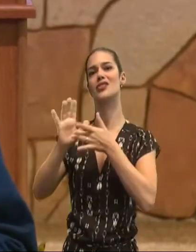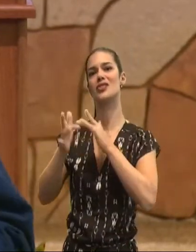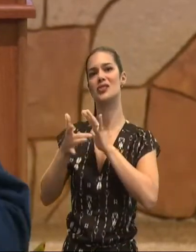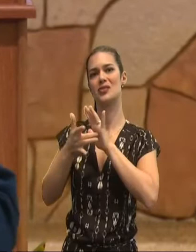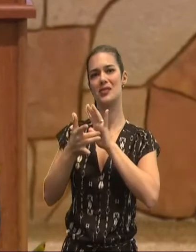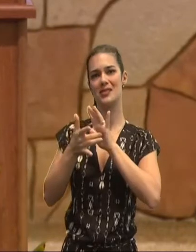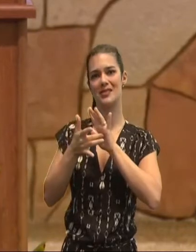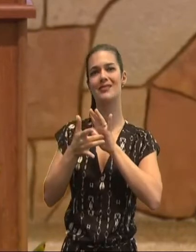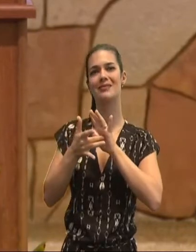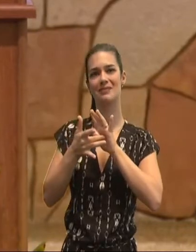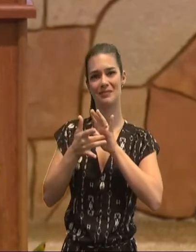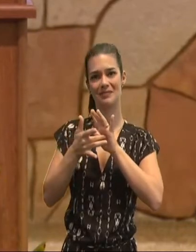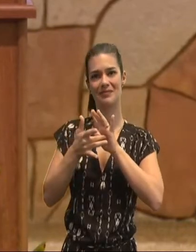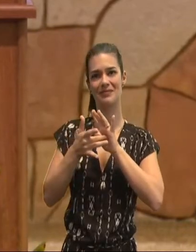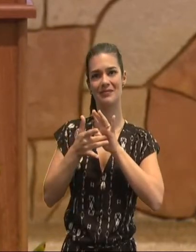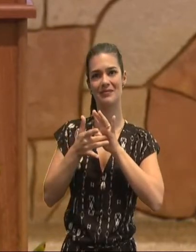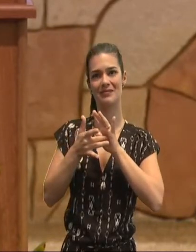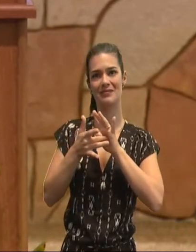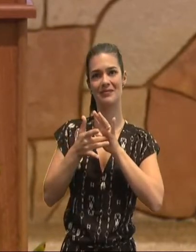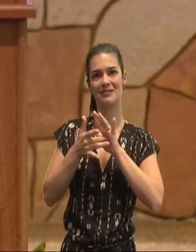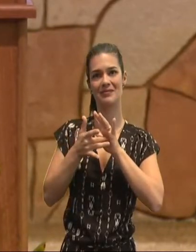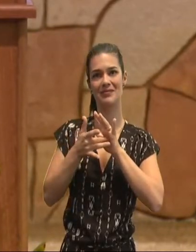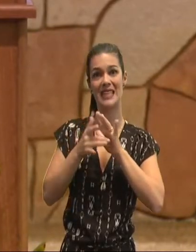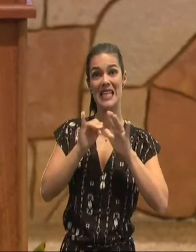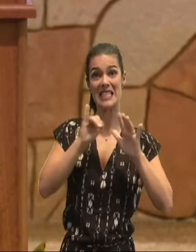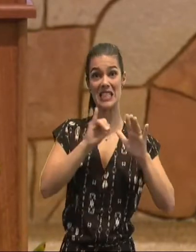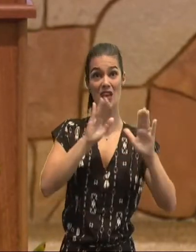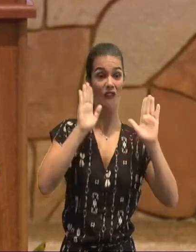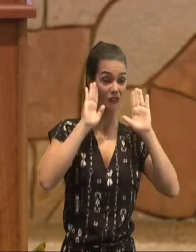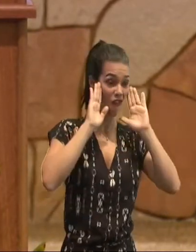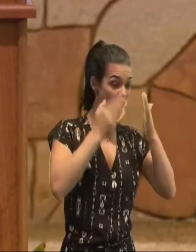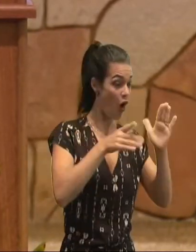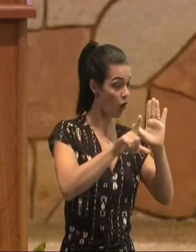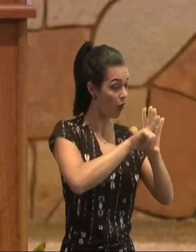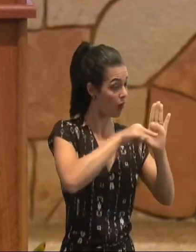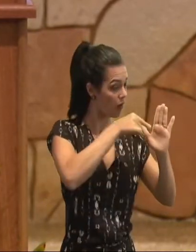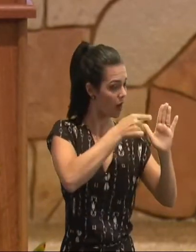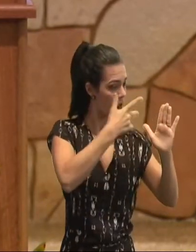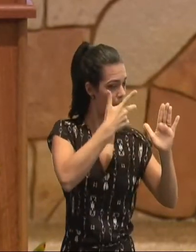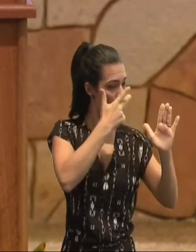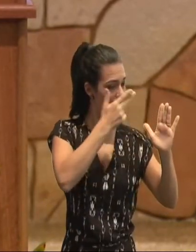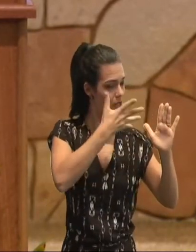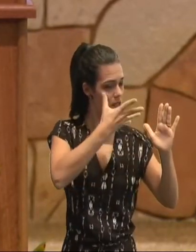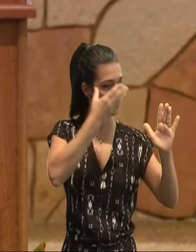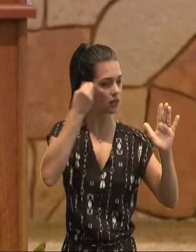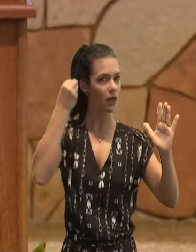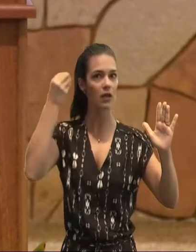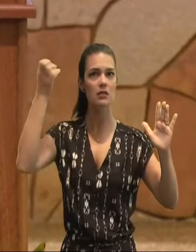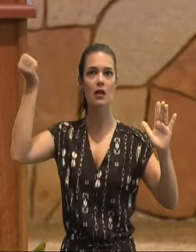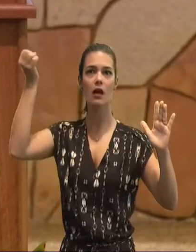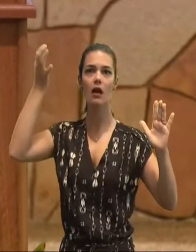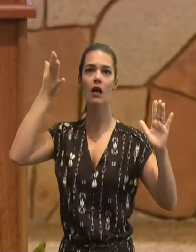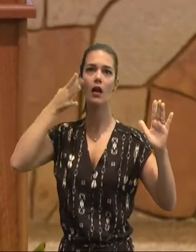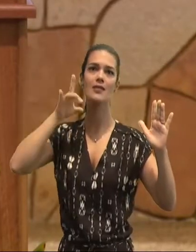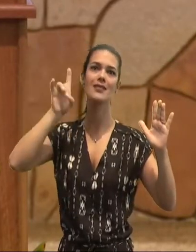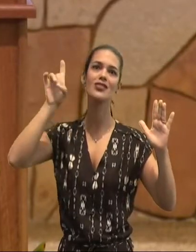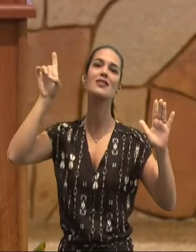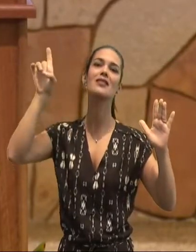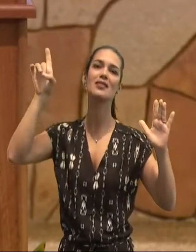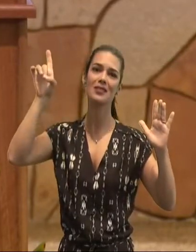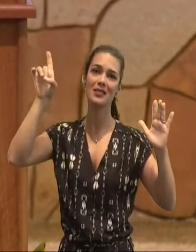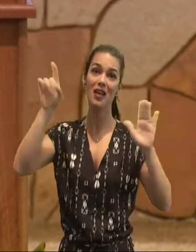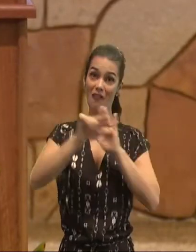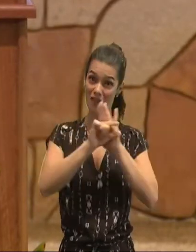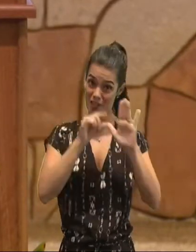era, uma, uma anulação, da graça, estar, de novo, sob o julgo, da lei, anulava a graça, verso 4, diz assim,